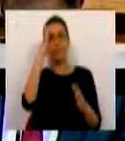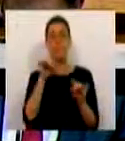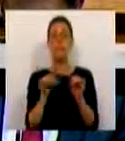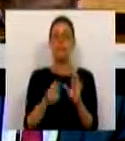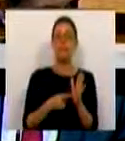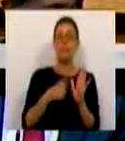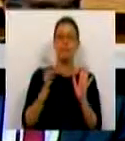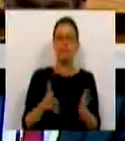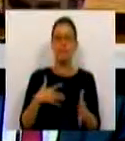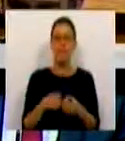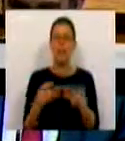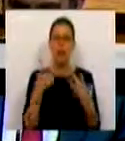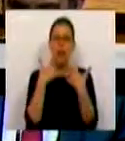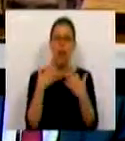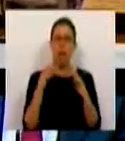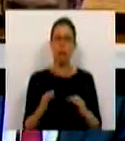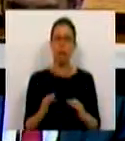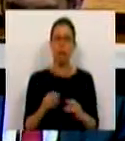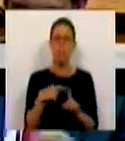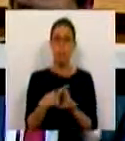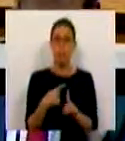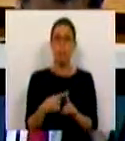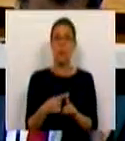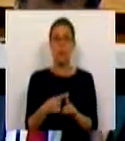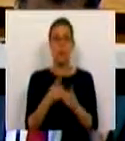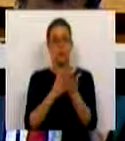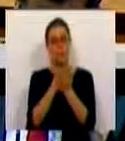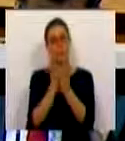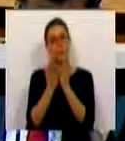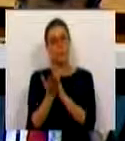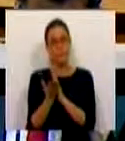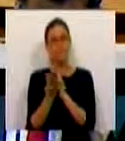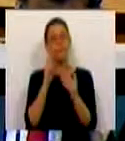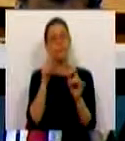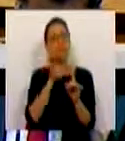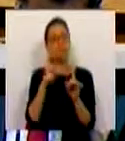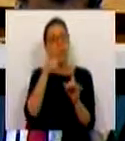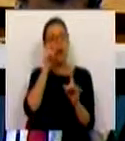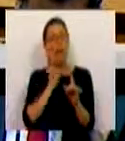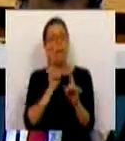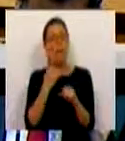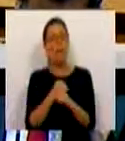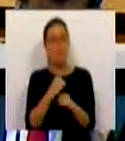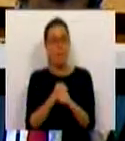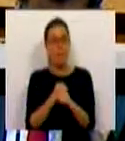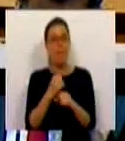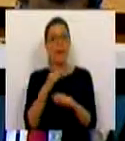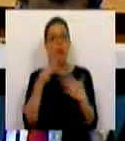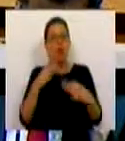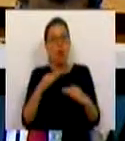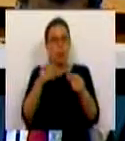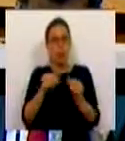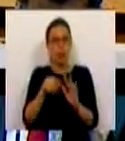esta necessidade cada vez mais evidente, cada vez mais positiva de transversalização da perspectiva de género no trabalho de produção